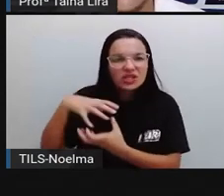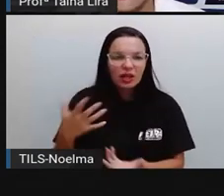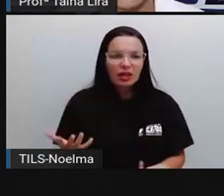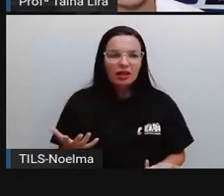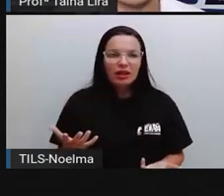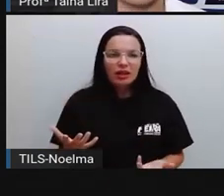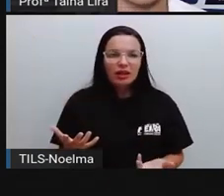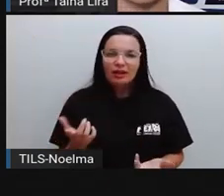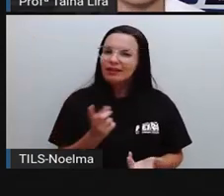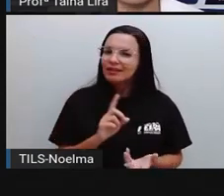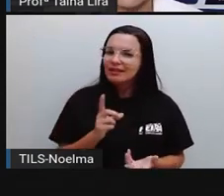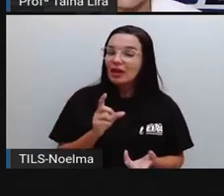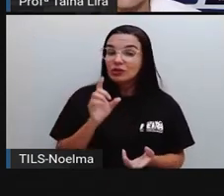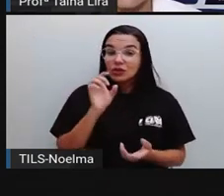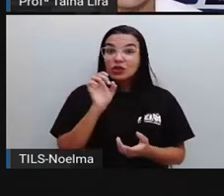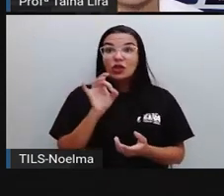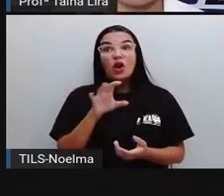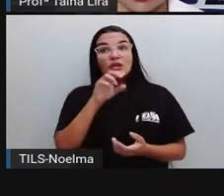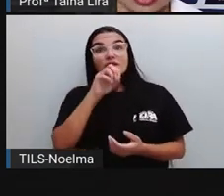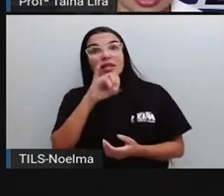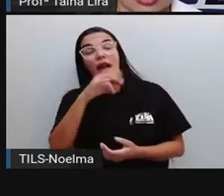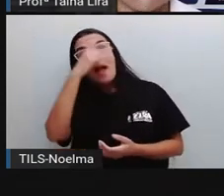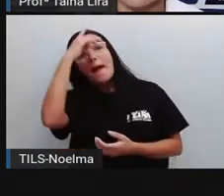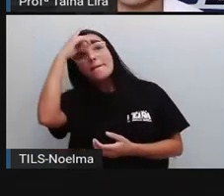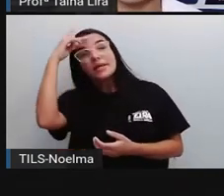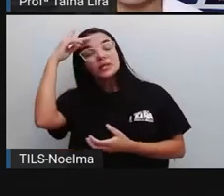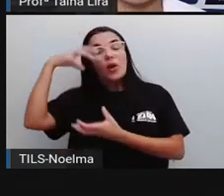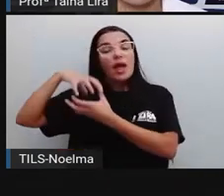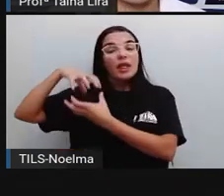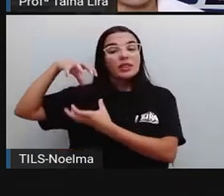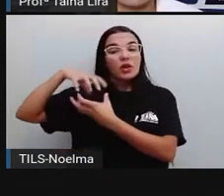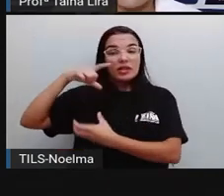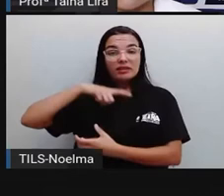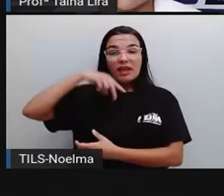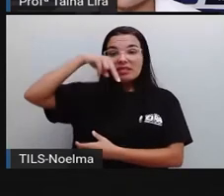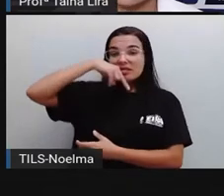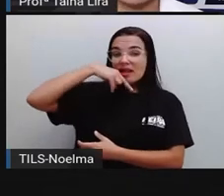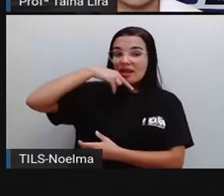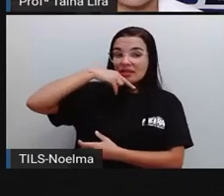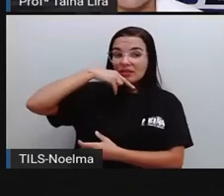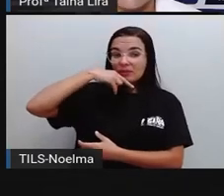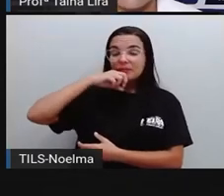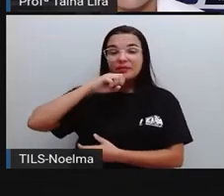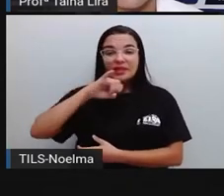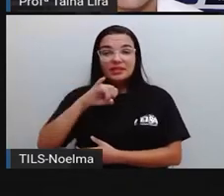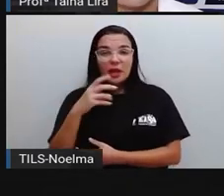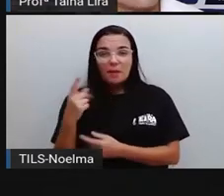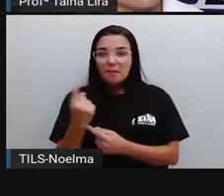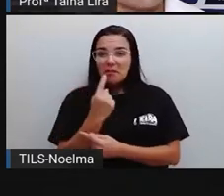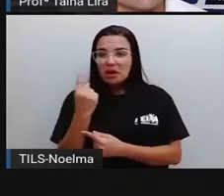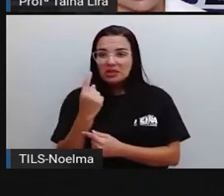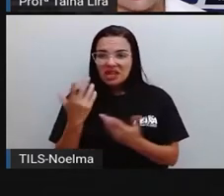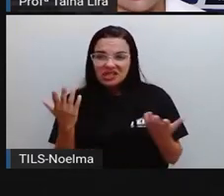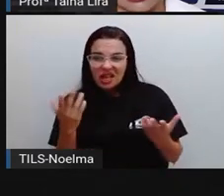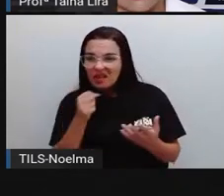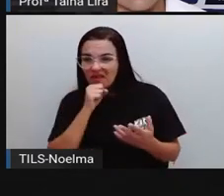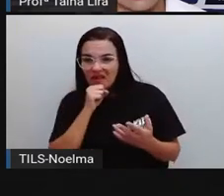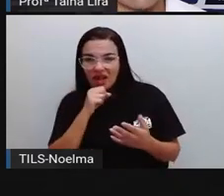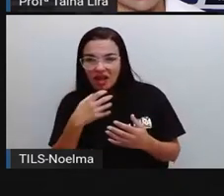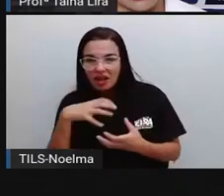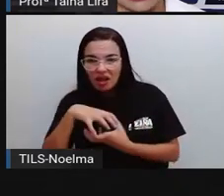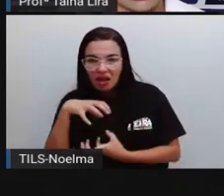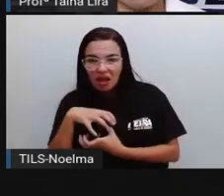que essa pessoa idosa também tenha um neto e ela mostre ao neto. Mas se ela não tiver neto, se ela morar sozinha, então serve